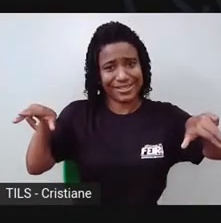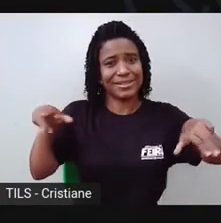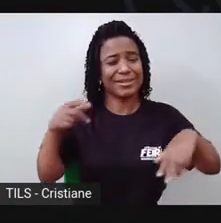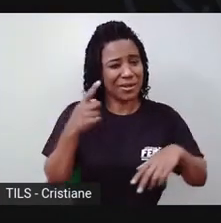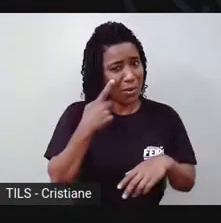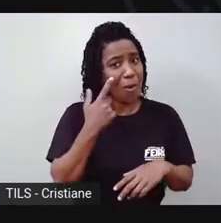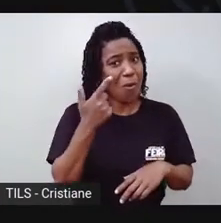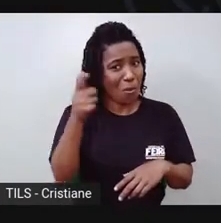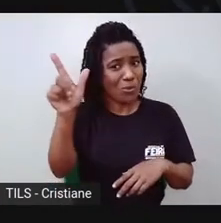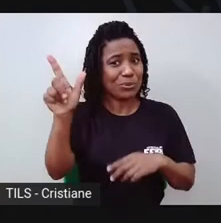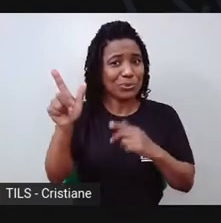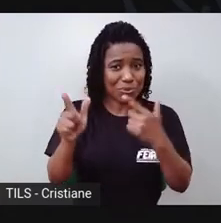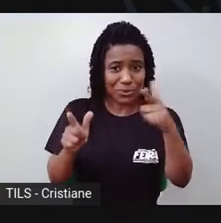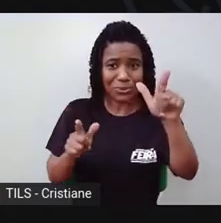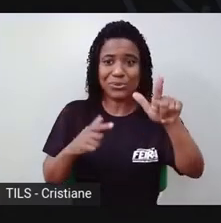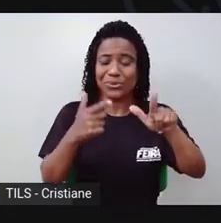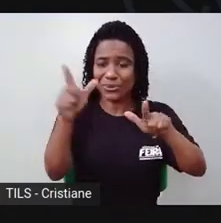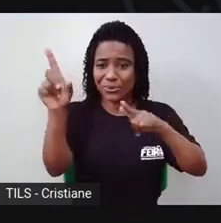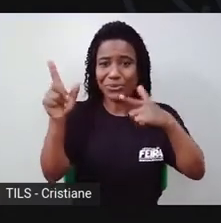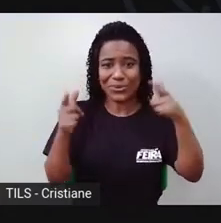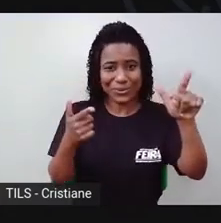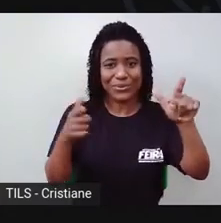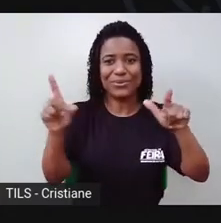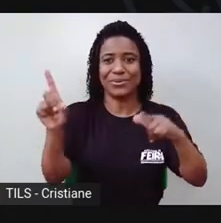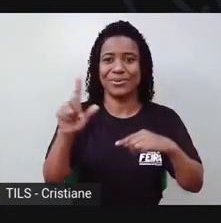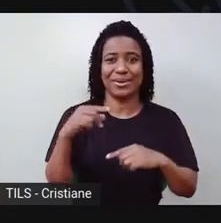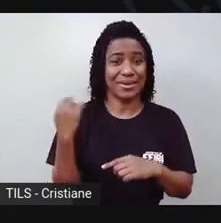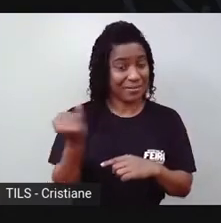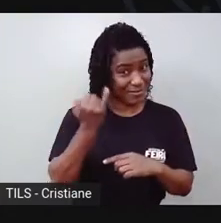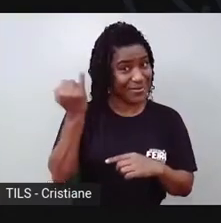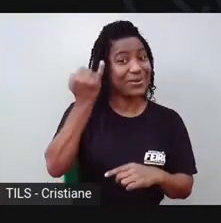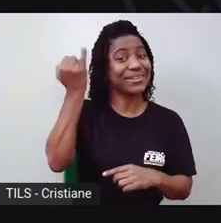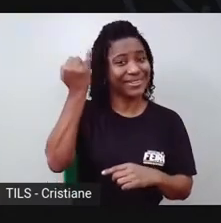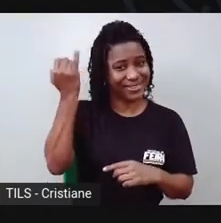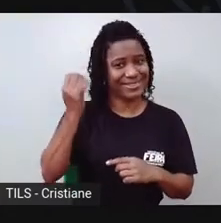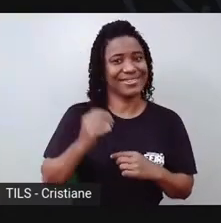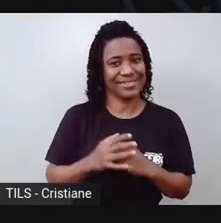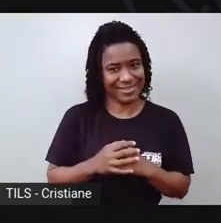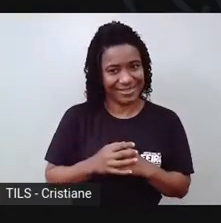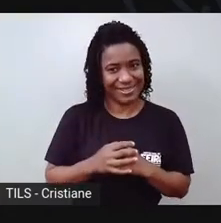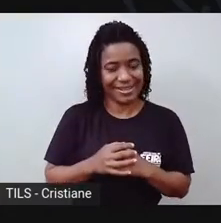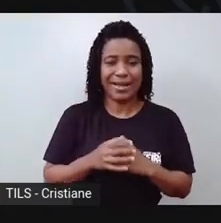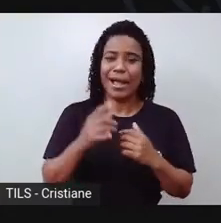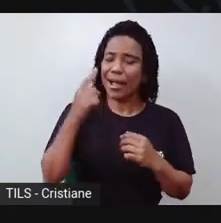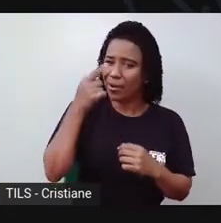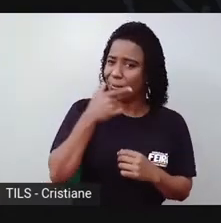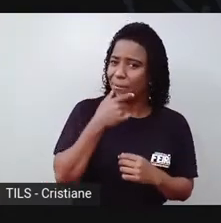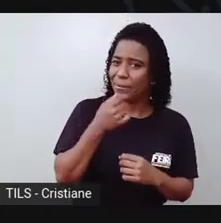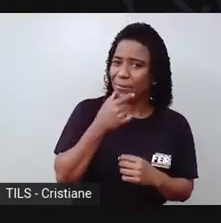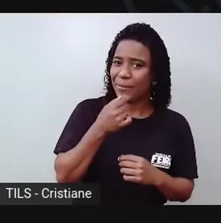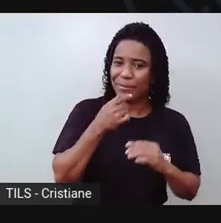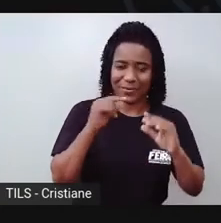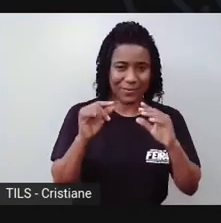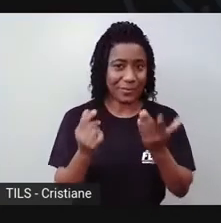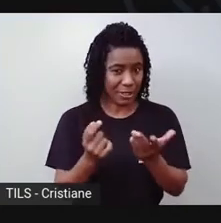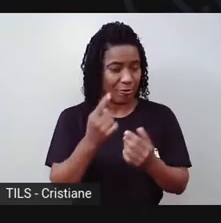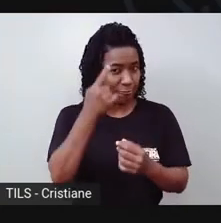Muita coisa, né? Que a gente usa na cozinha que ele não tinha onde comprar. Aí, ele começou a fazer panelinha,